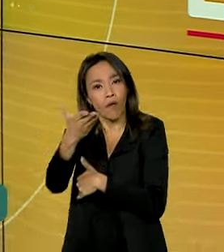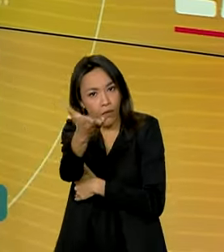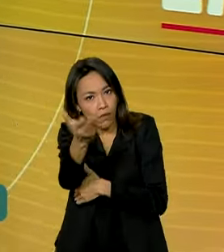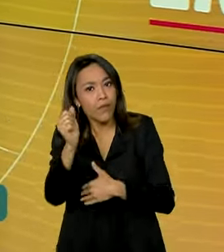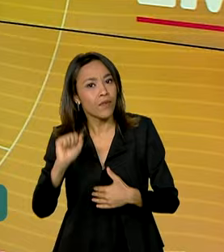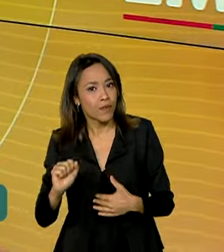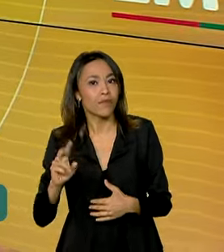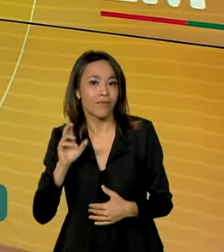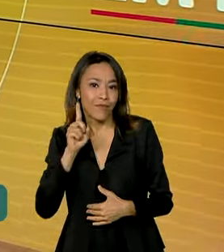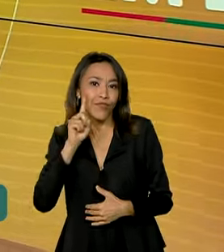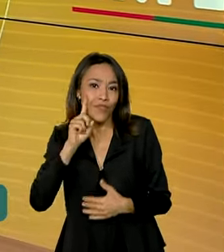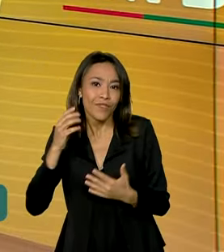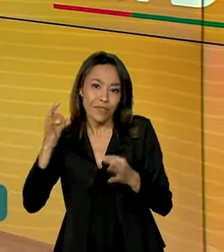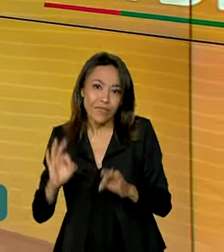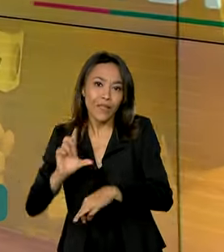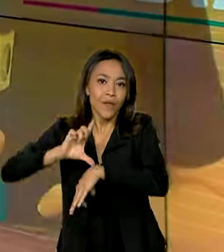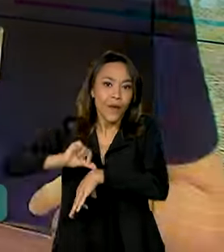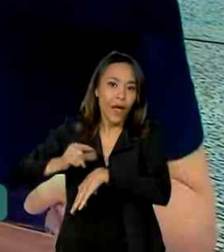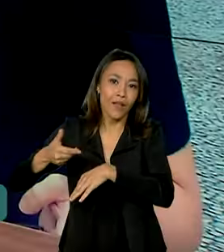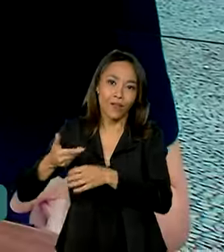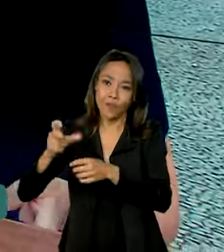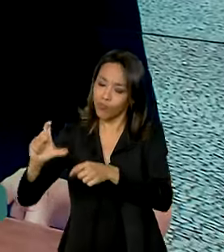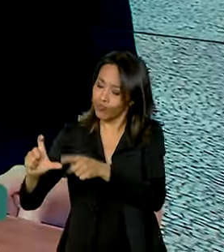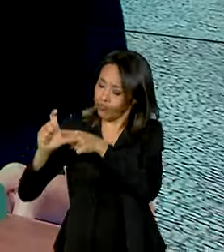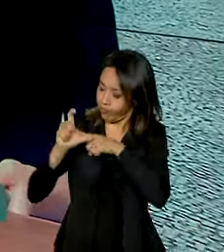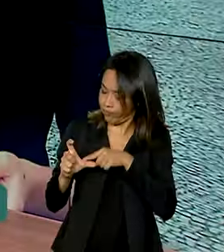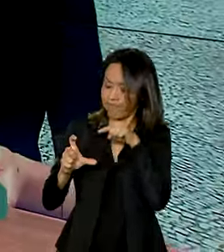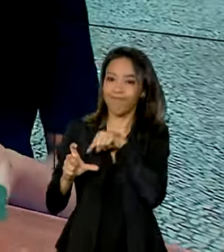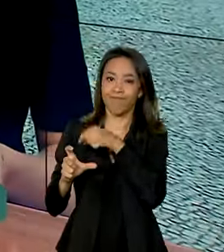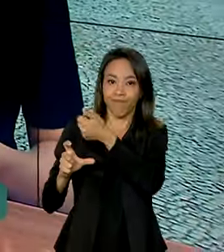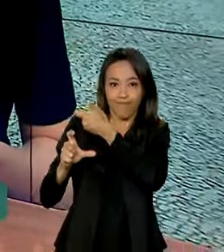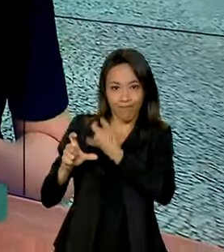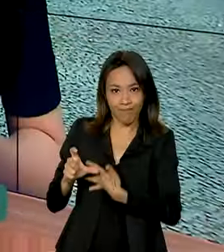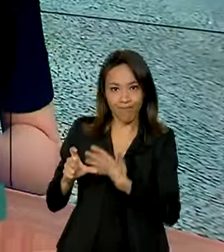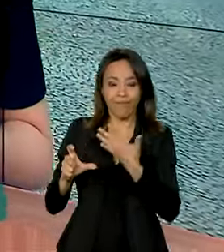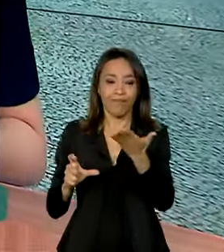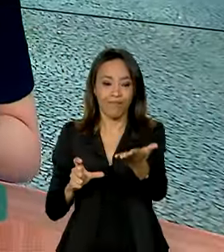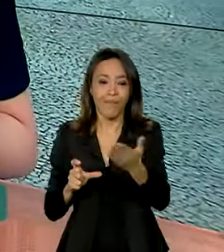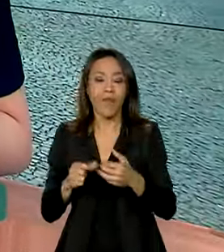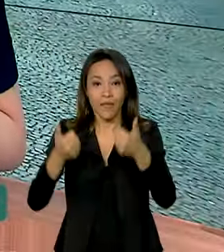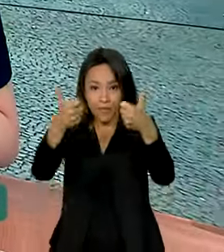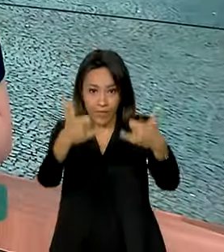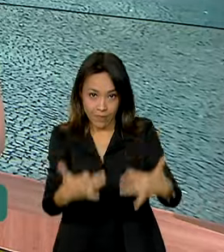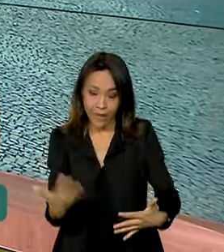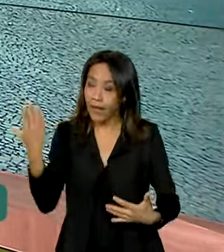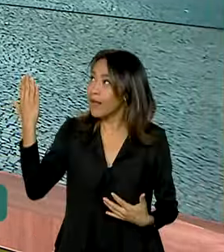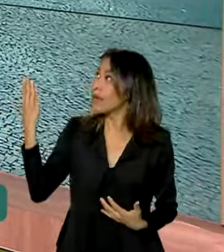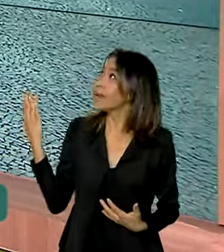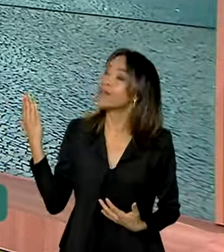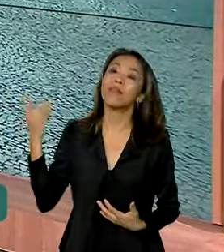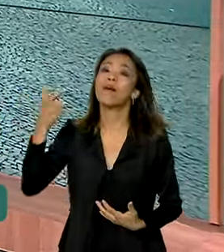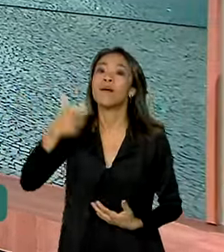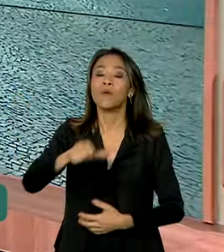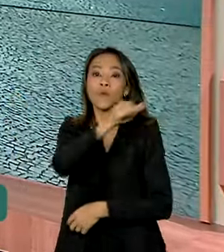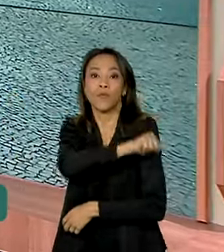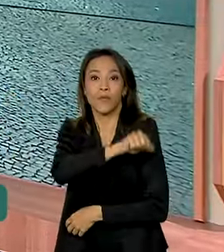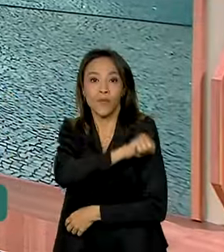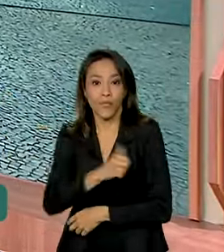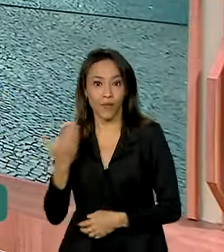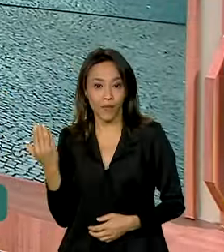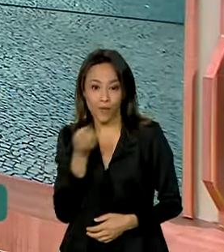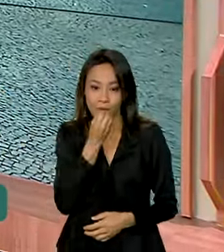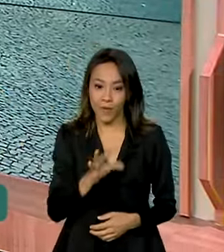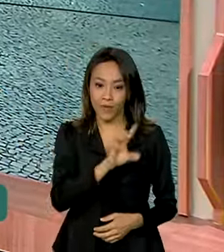serão realizadas as provas. Quem tem as informações ao vivo para a gente é a repórter Alessandra Lago, direto do Rio de Janeiro.